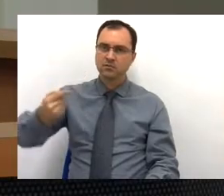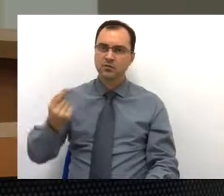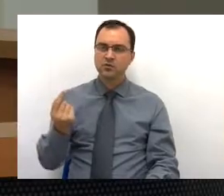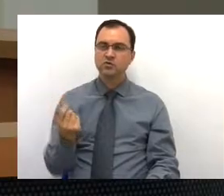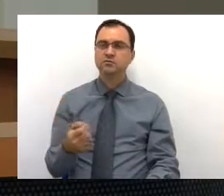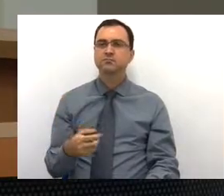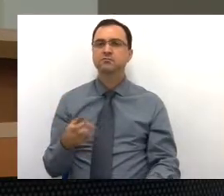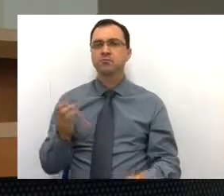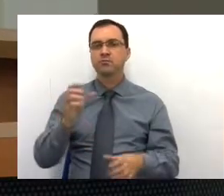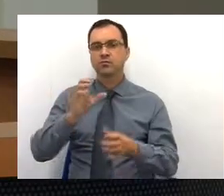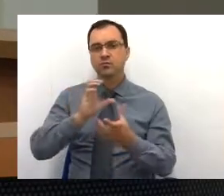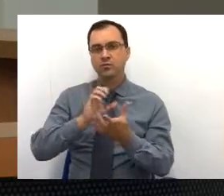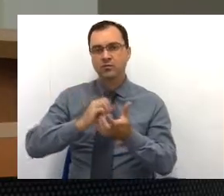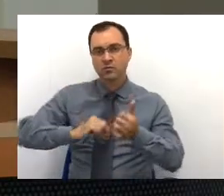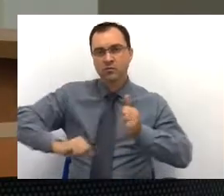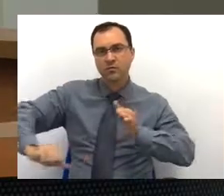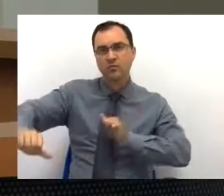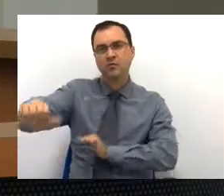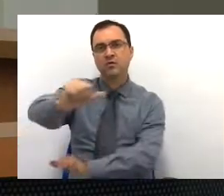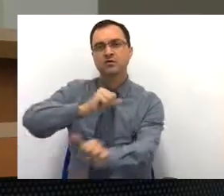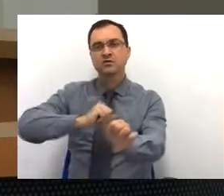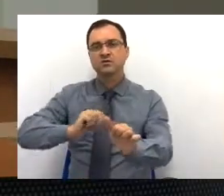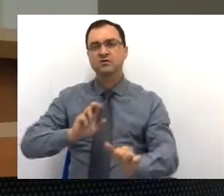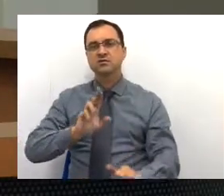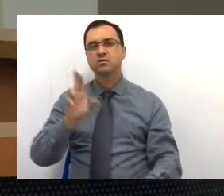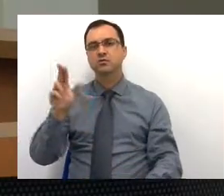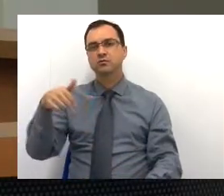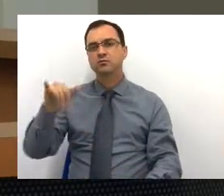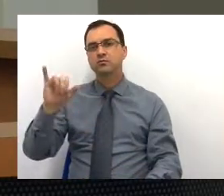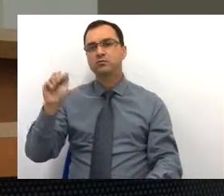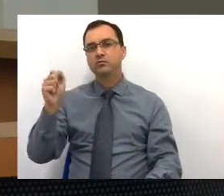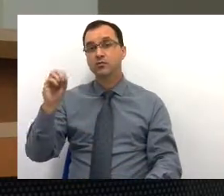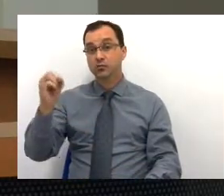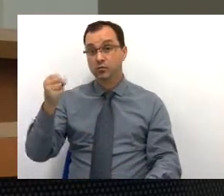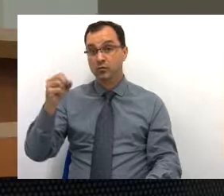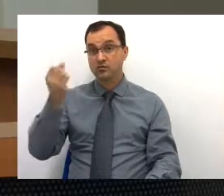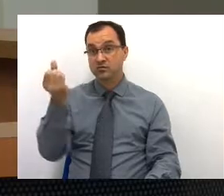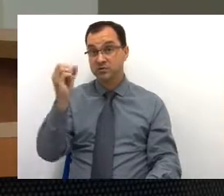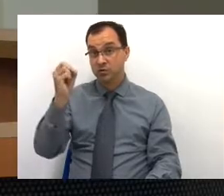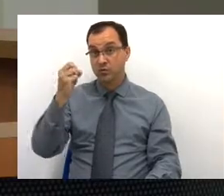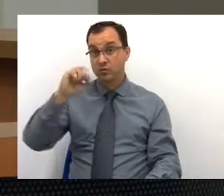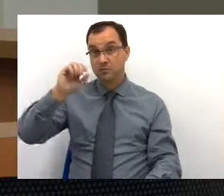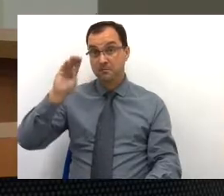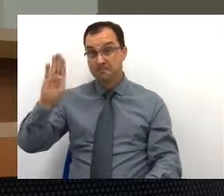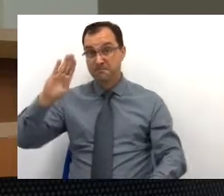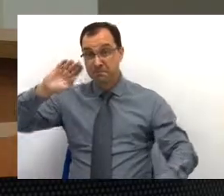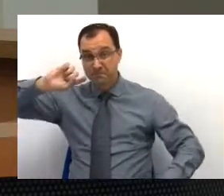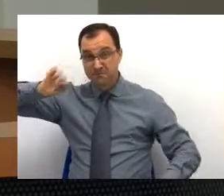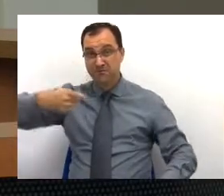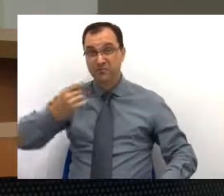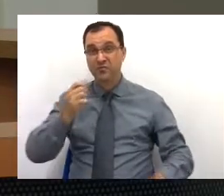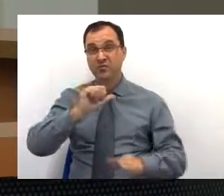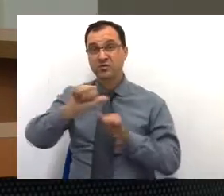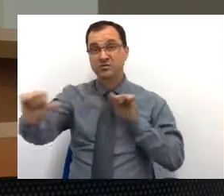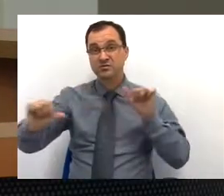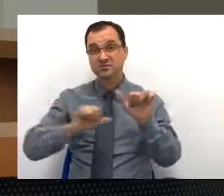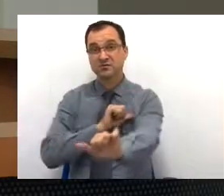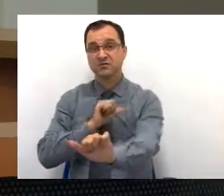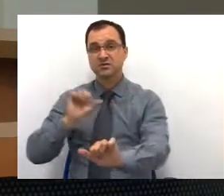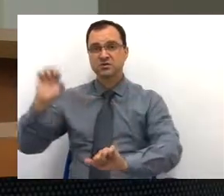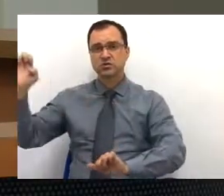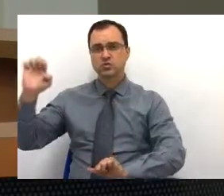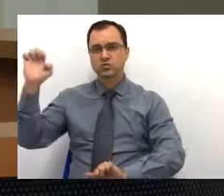referente a transferências da União, 68 milhões. Temos aqui transferências do Estado, é